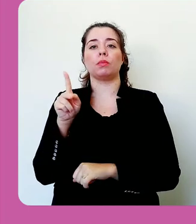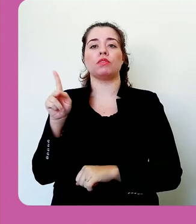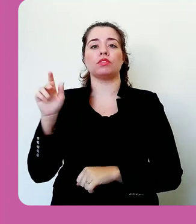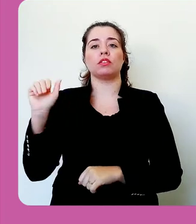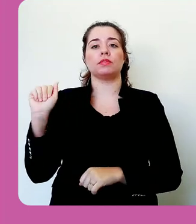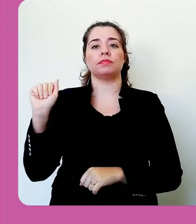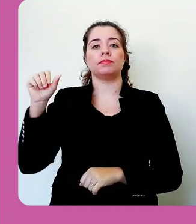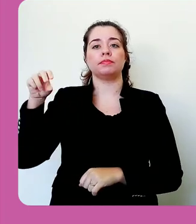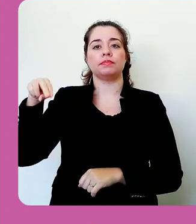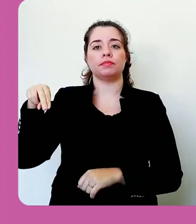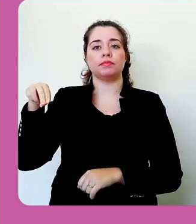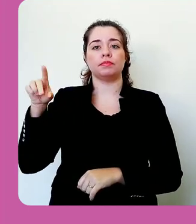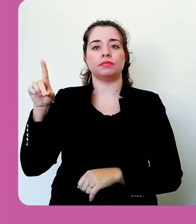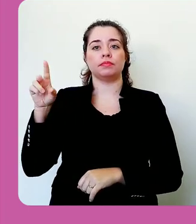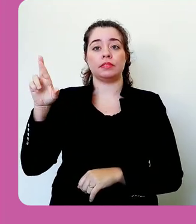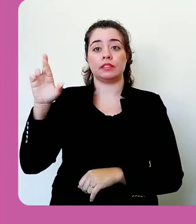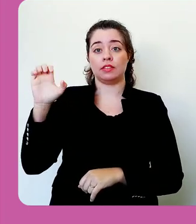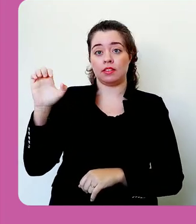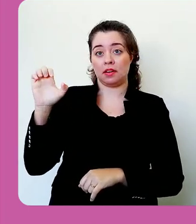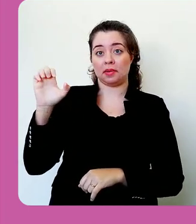como o professor André.